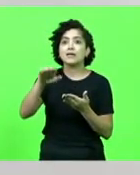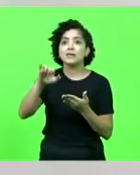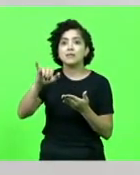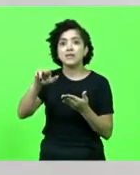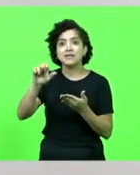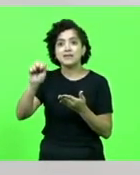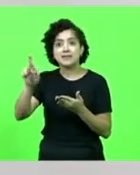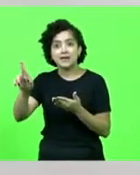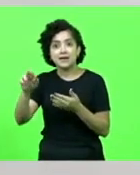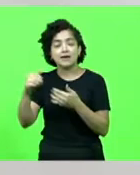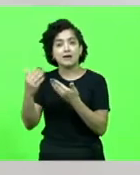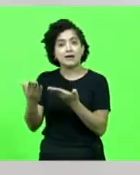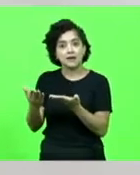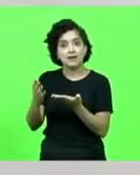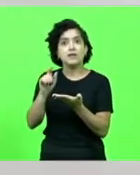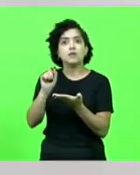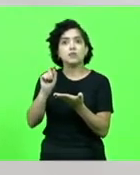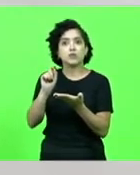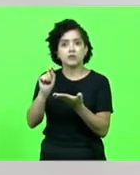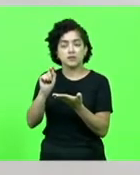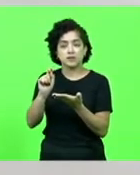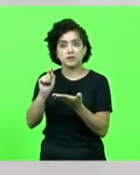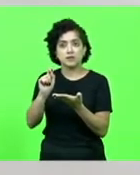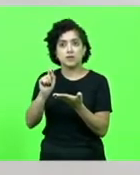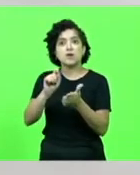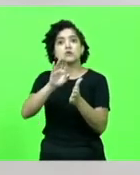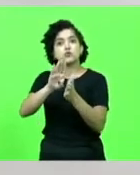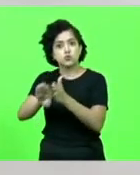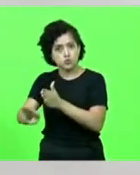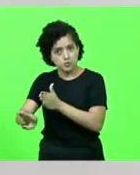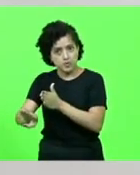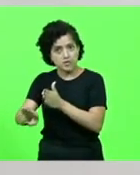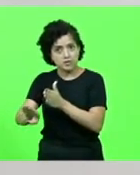e essa liminar suspendeu, então,